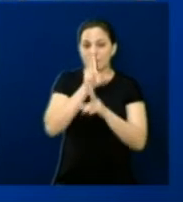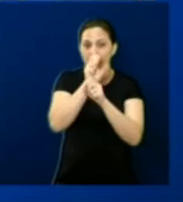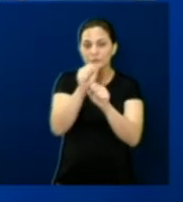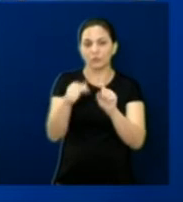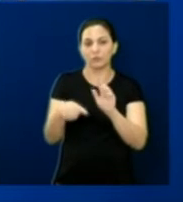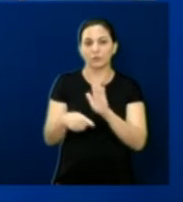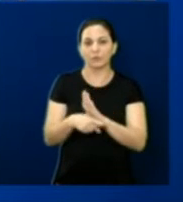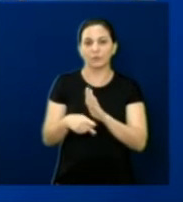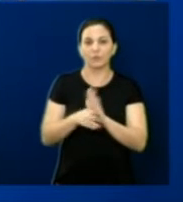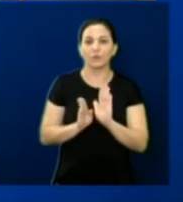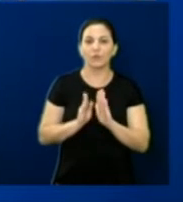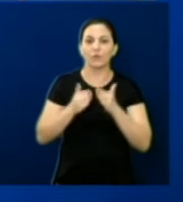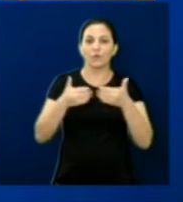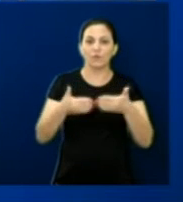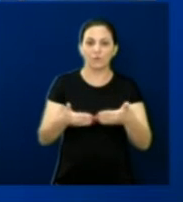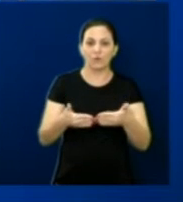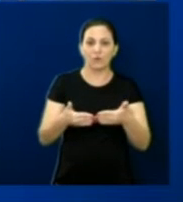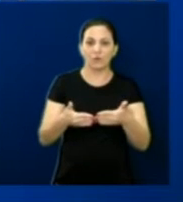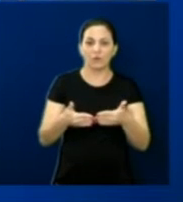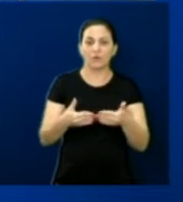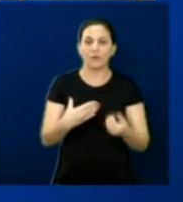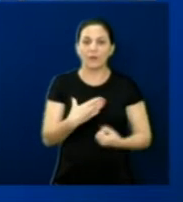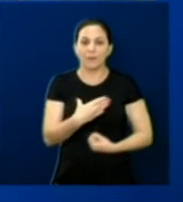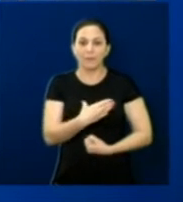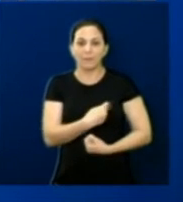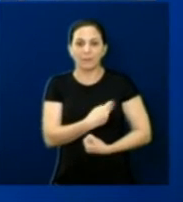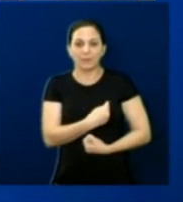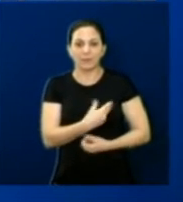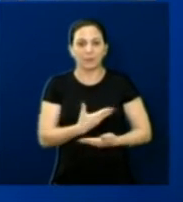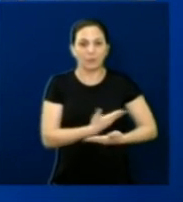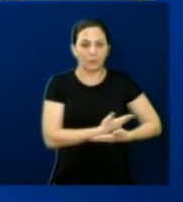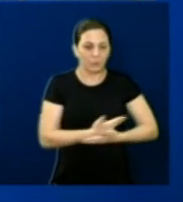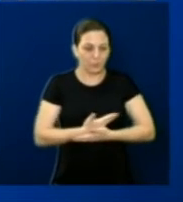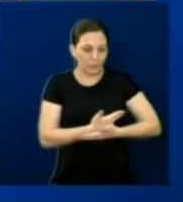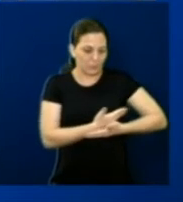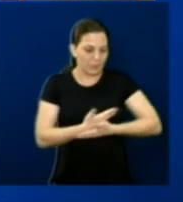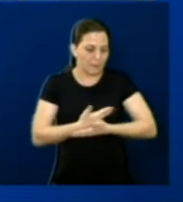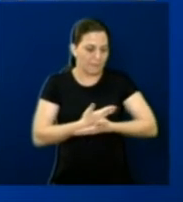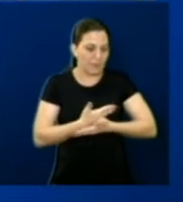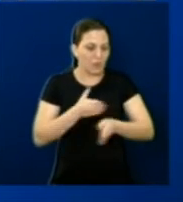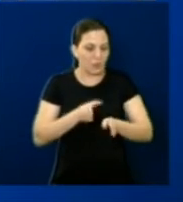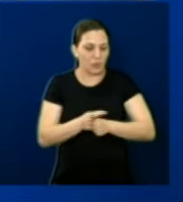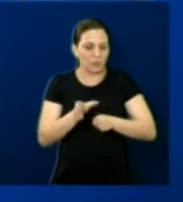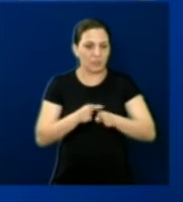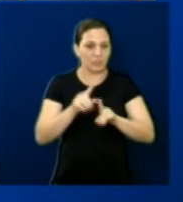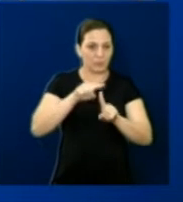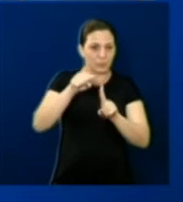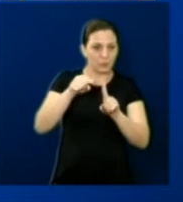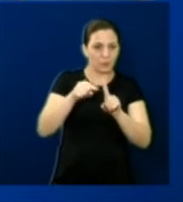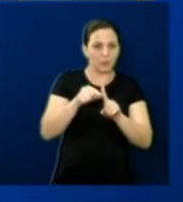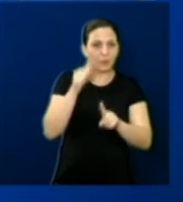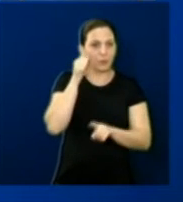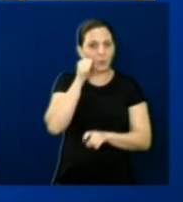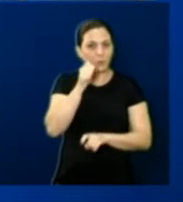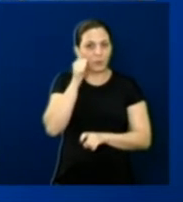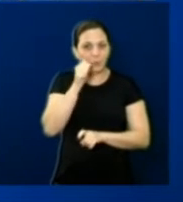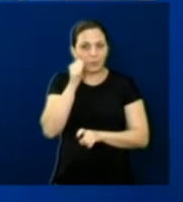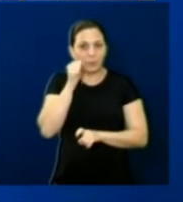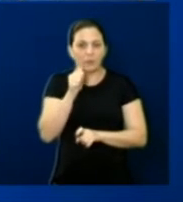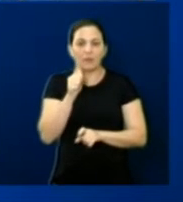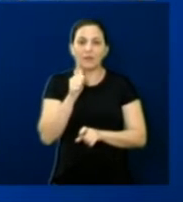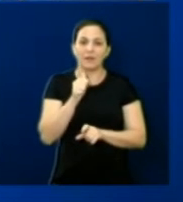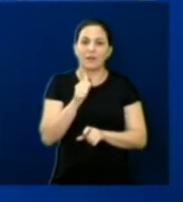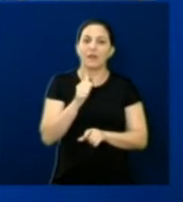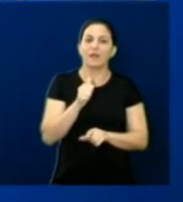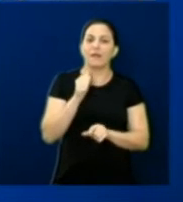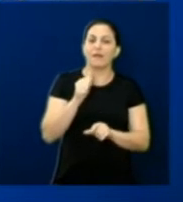principalmente no tocante ao aleitamento materno e ao acompanhamento de gestantes. A população também pode participar de programas anti